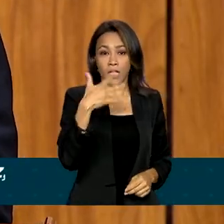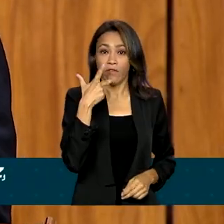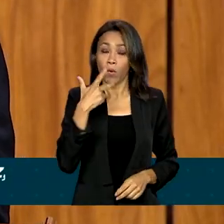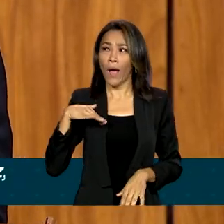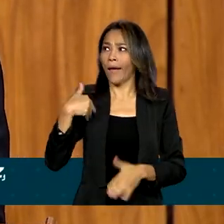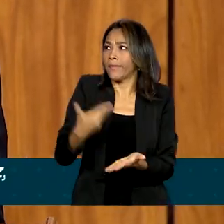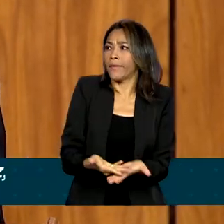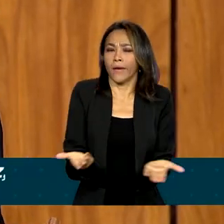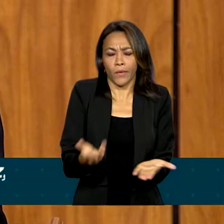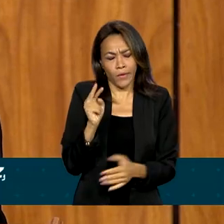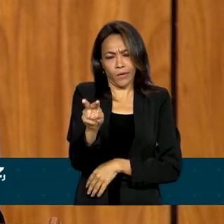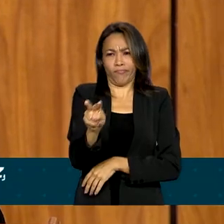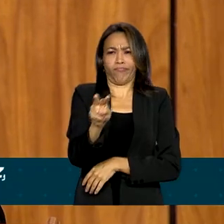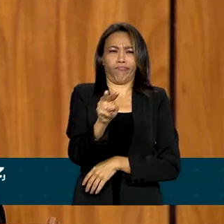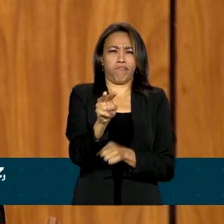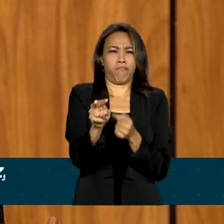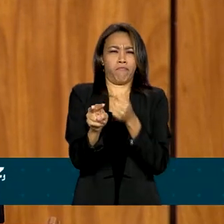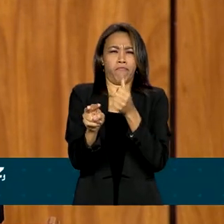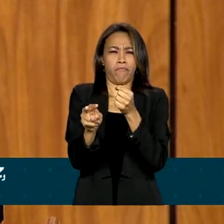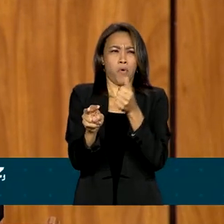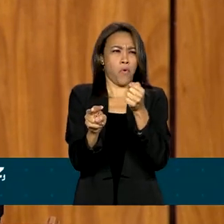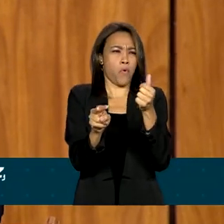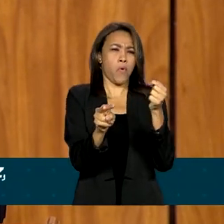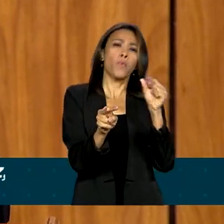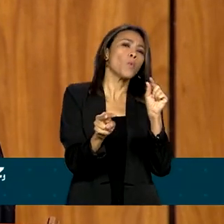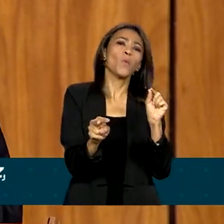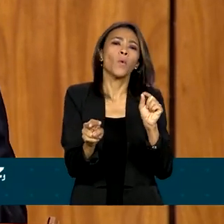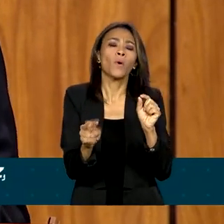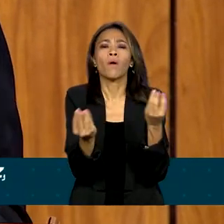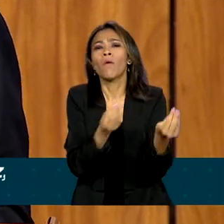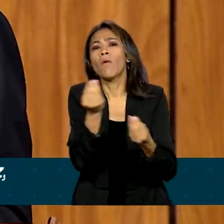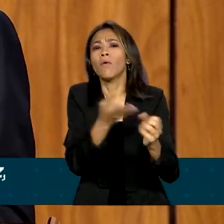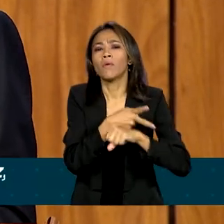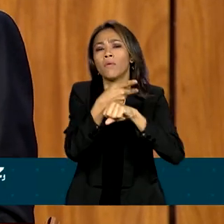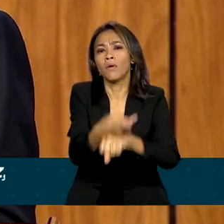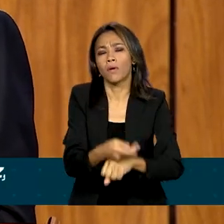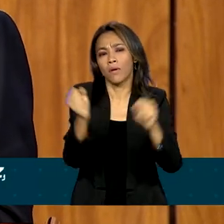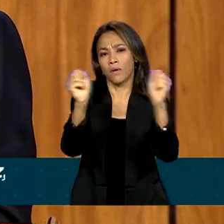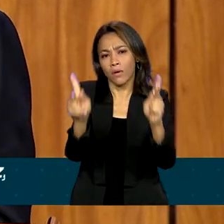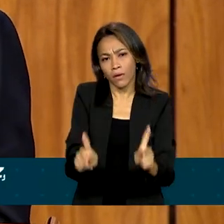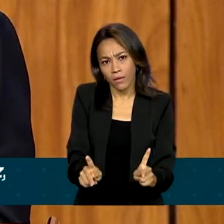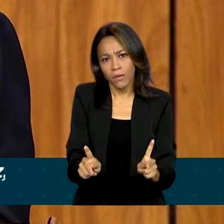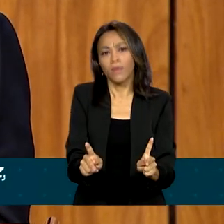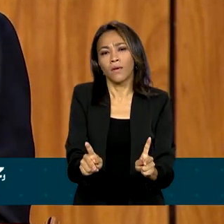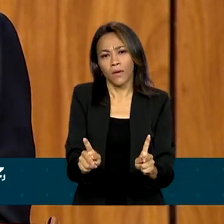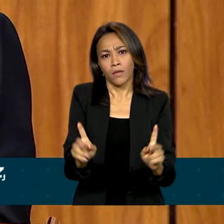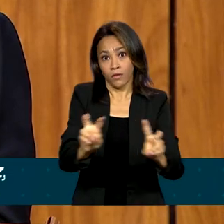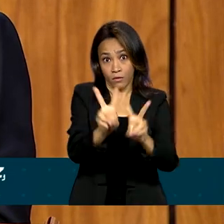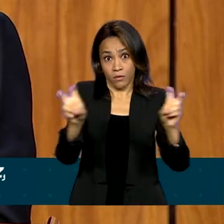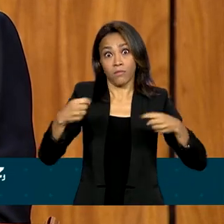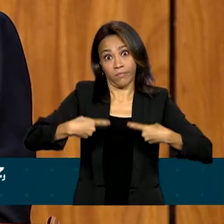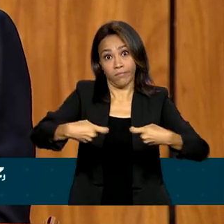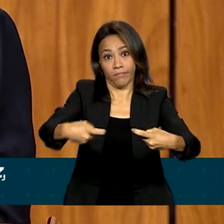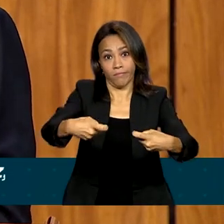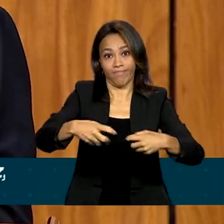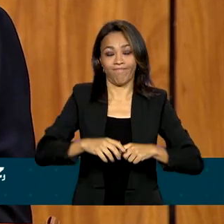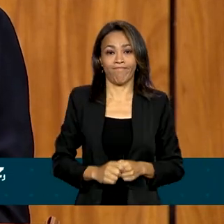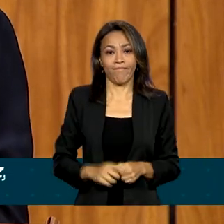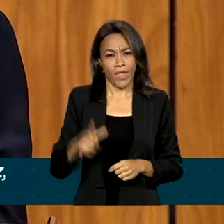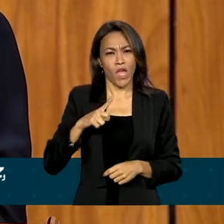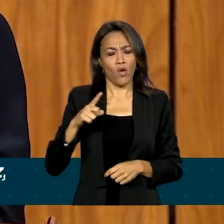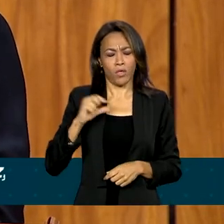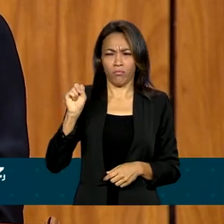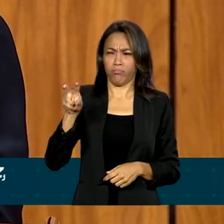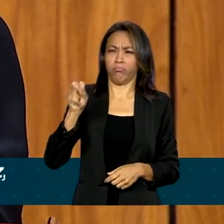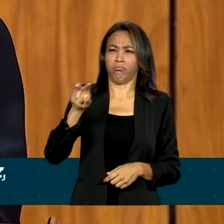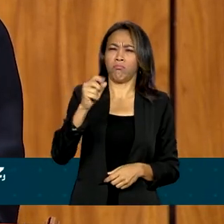sinceramente tenho ouvido muito pouco sobre como encontrar paz para a guerra. Eu tenho ouvido